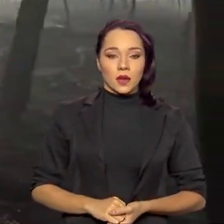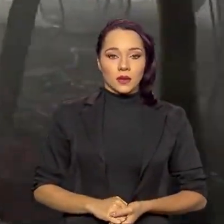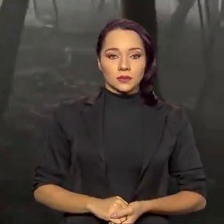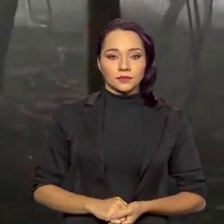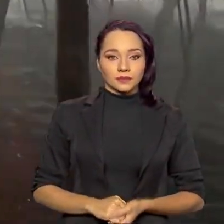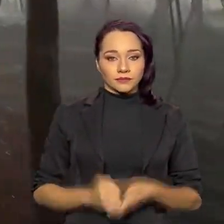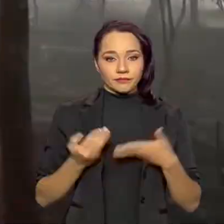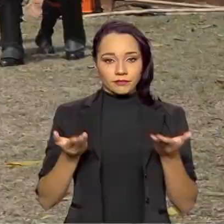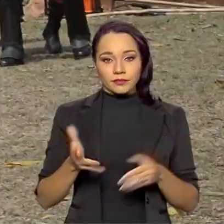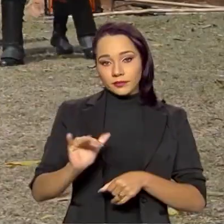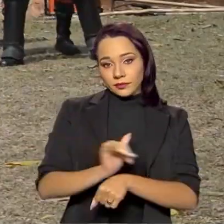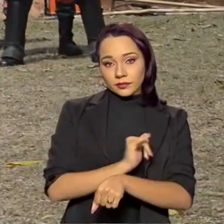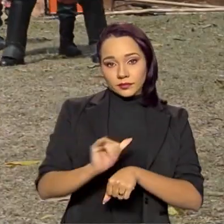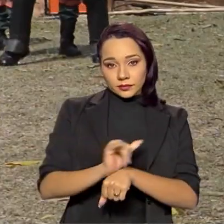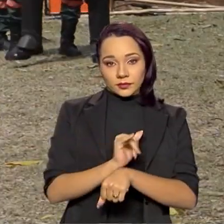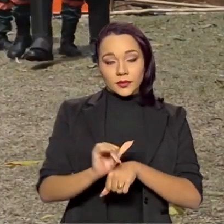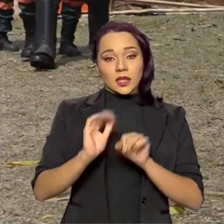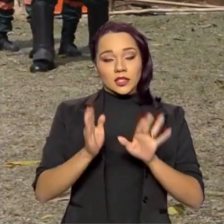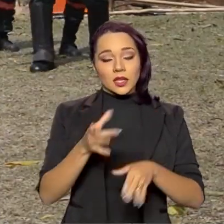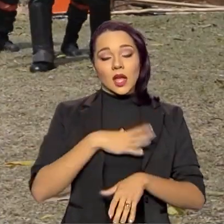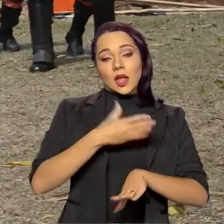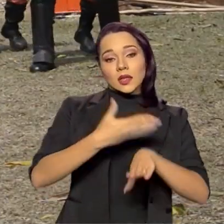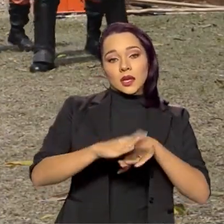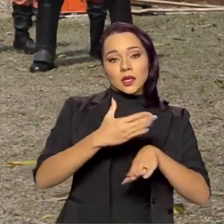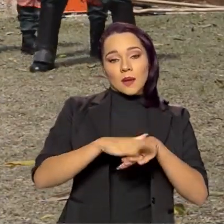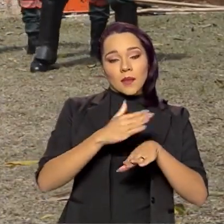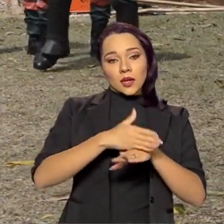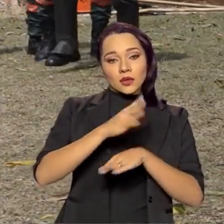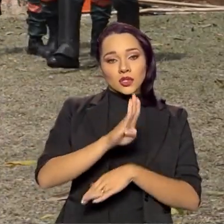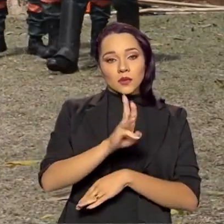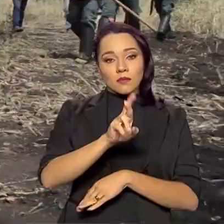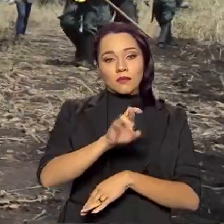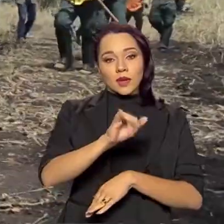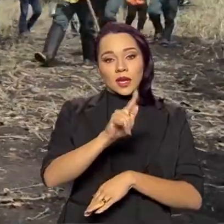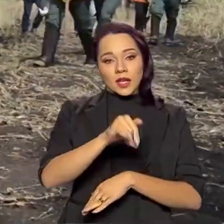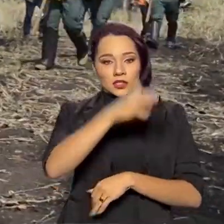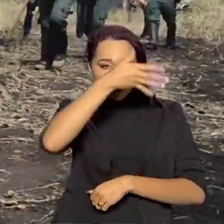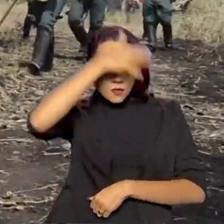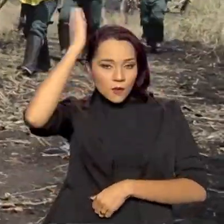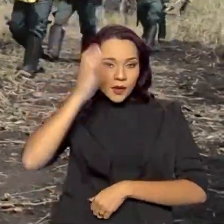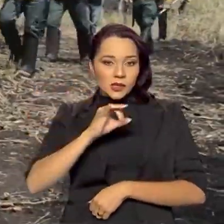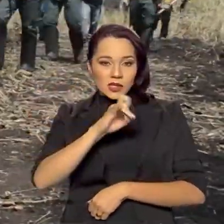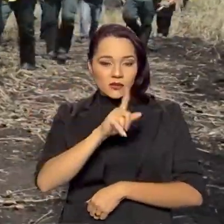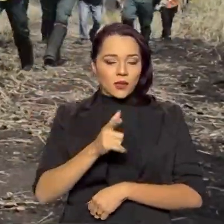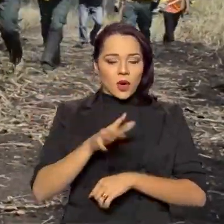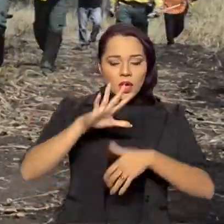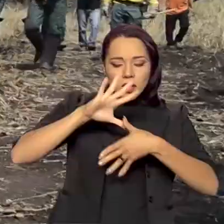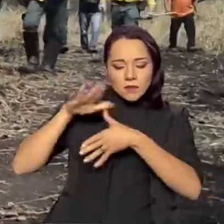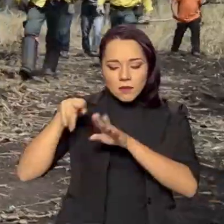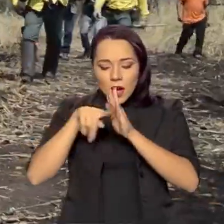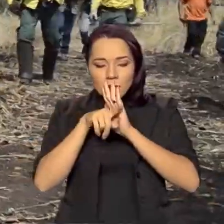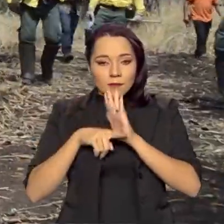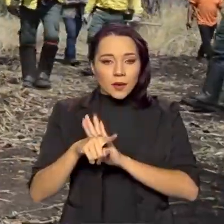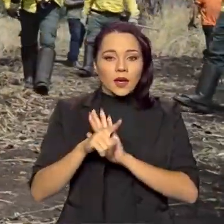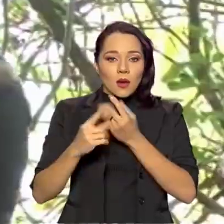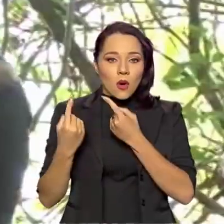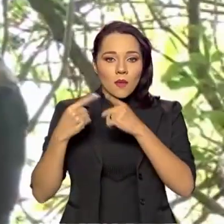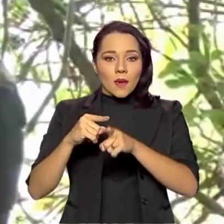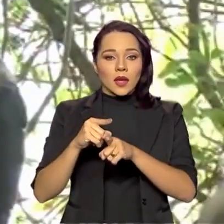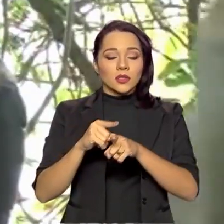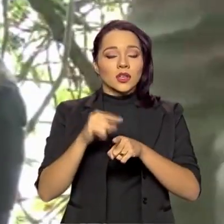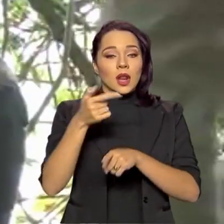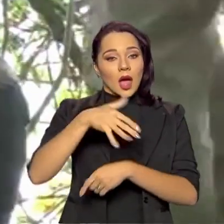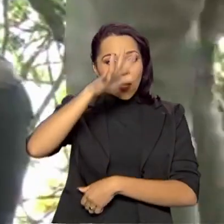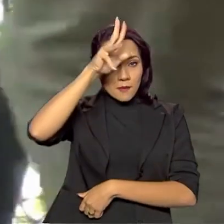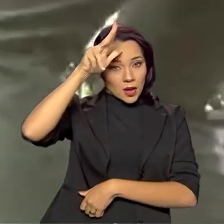Entre as ações integradas estão o treinamento de brigadistas que mapeiam e combatem incêndios no estado de Mato Grosso. E no